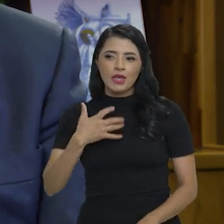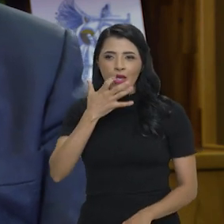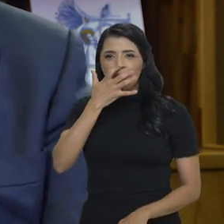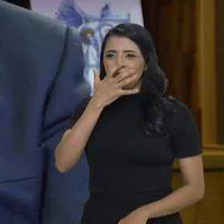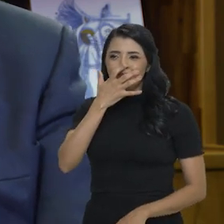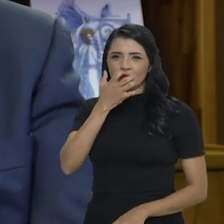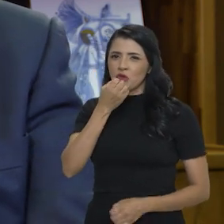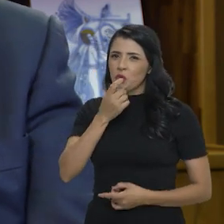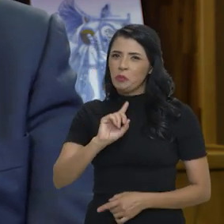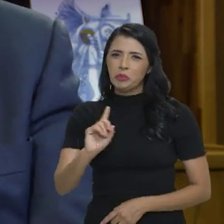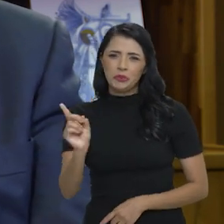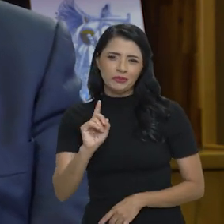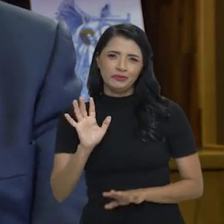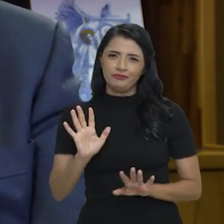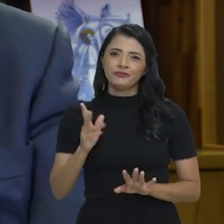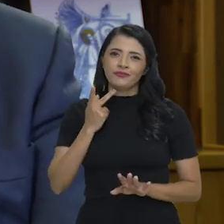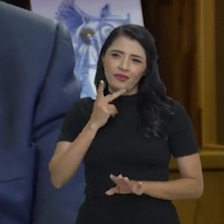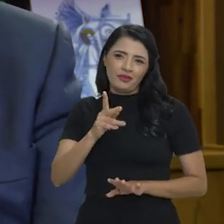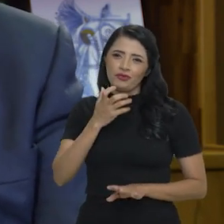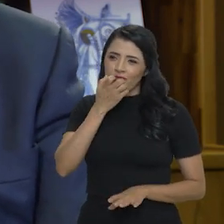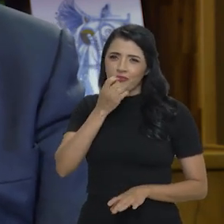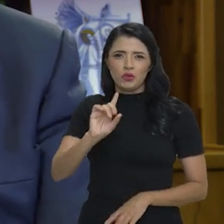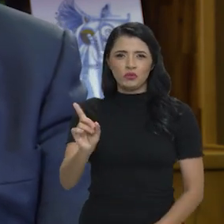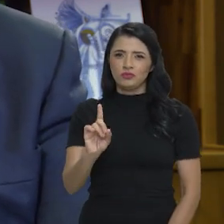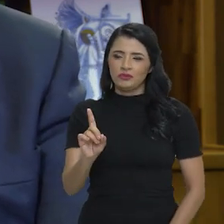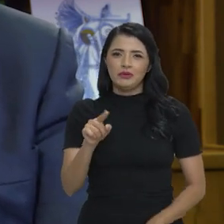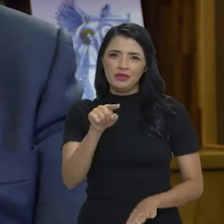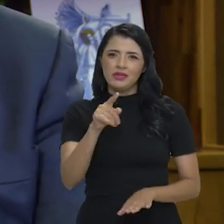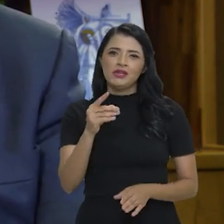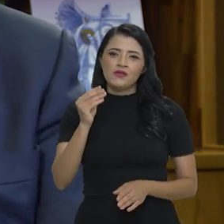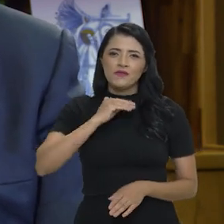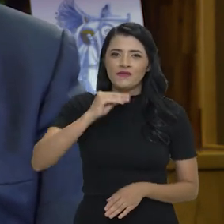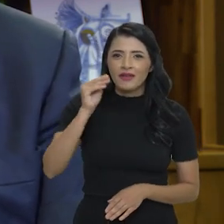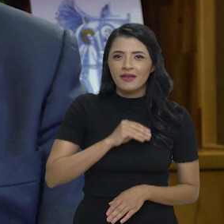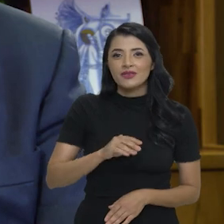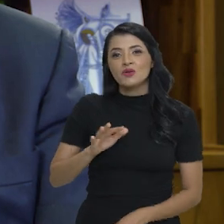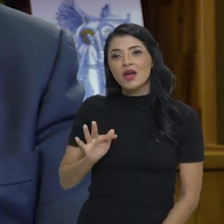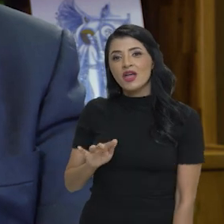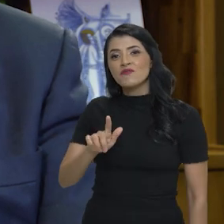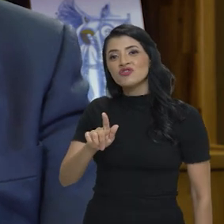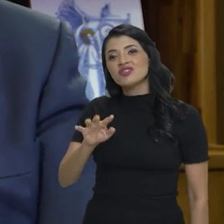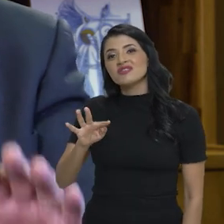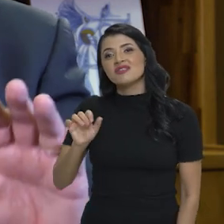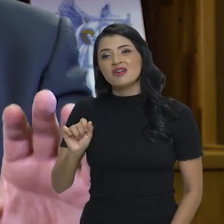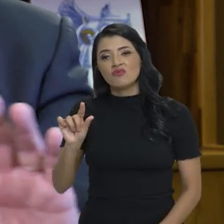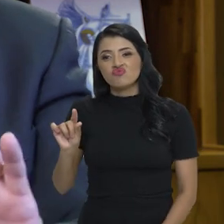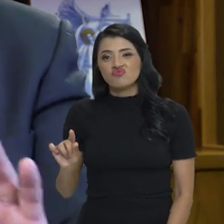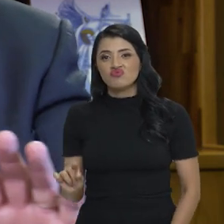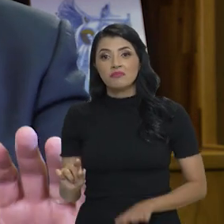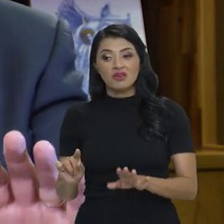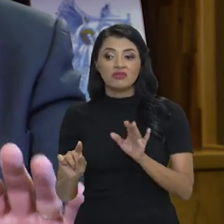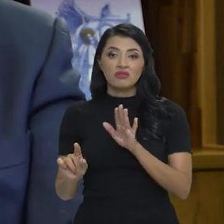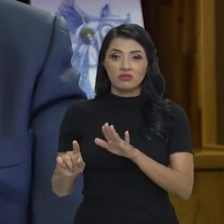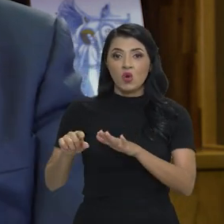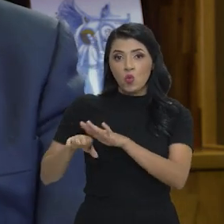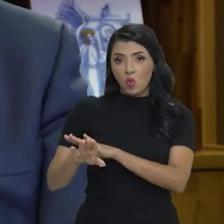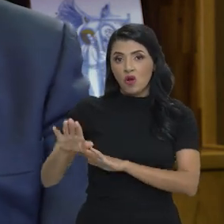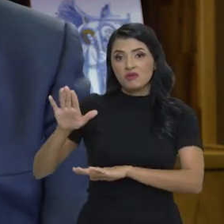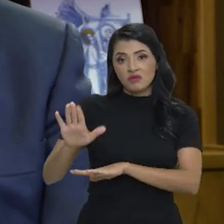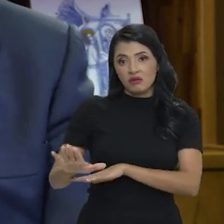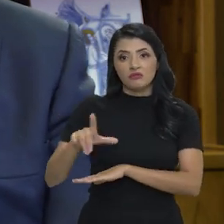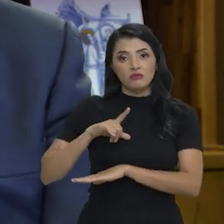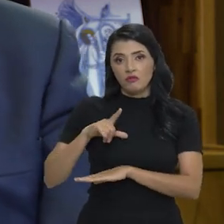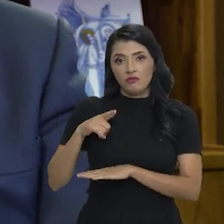não vejo com bons olhos a bem da verdade, porque se enfraquece o fundo de garantia, mas ele está aí e não vai ser mexido.